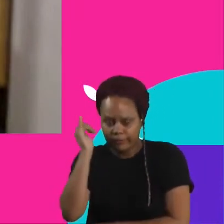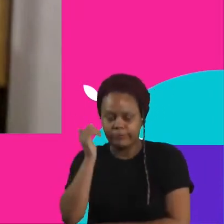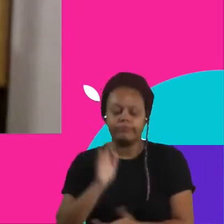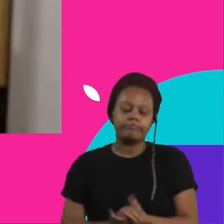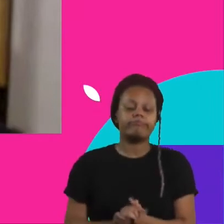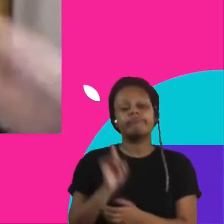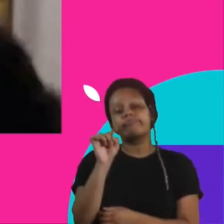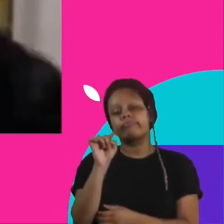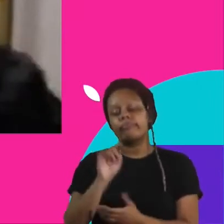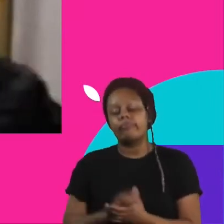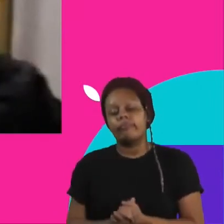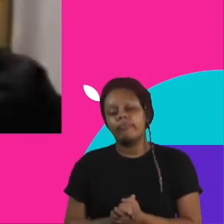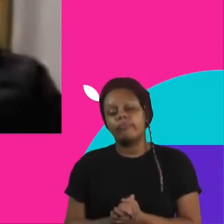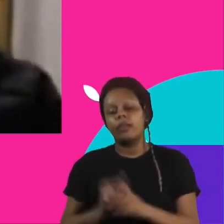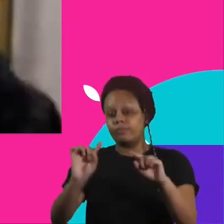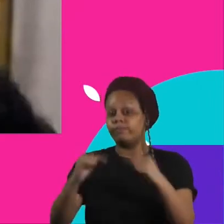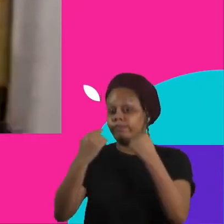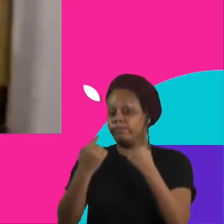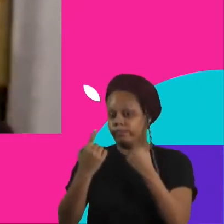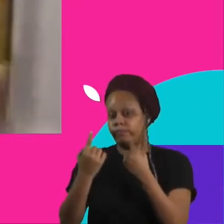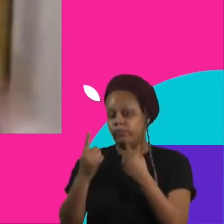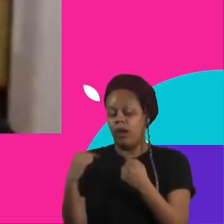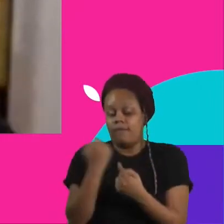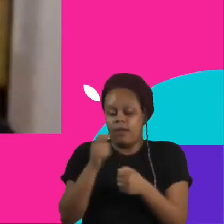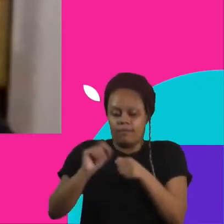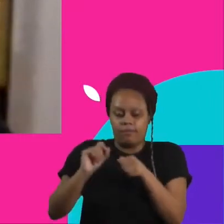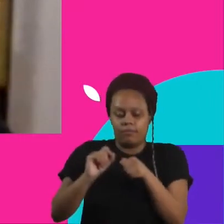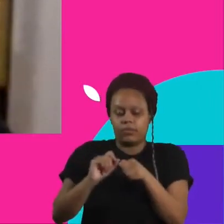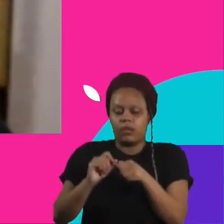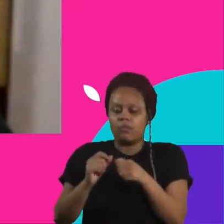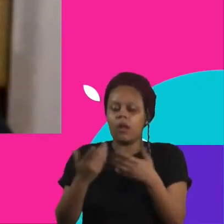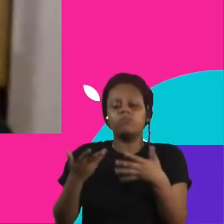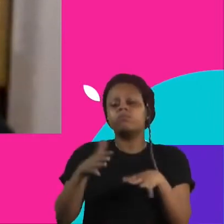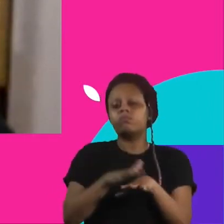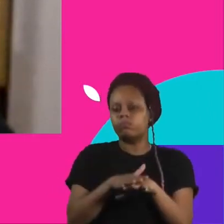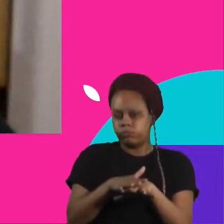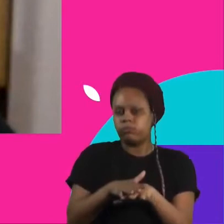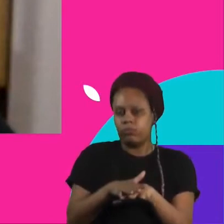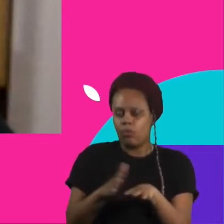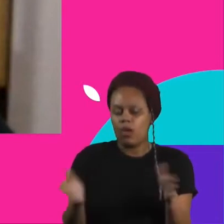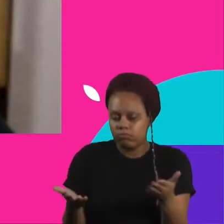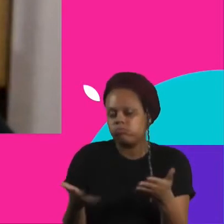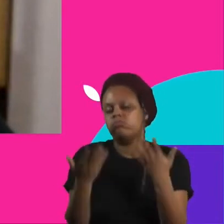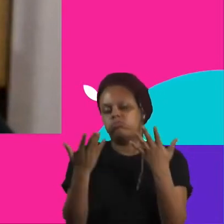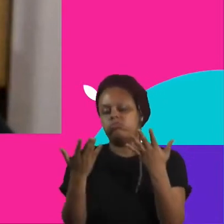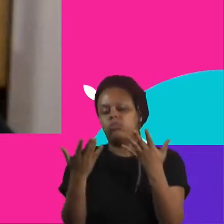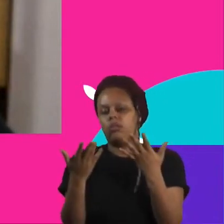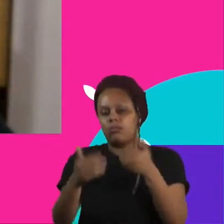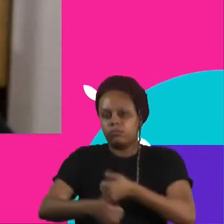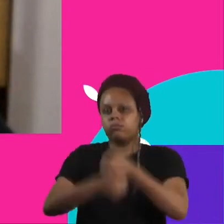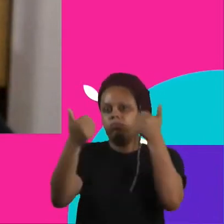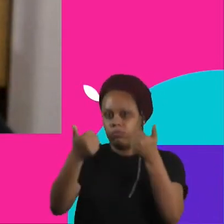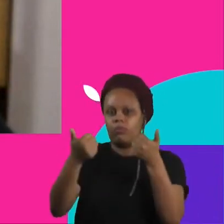desafio que a gente fez para envolver as pessoas na melhoria dos dados de